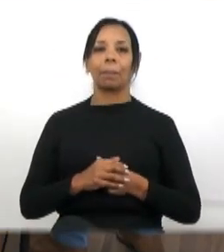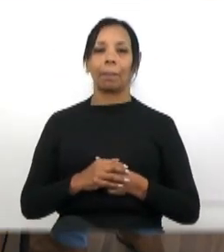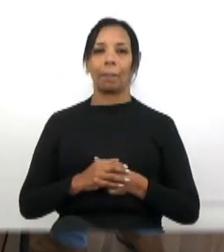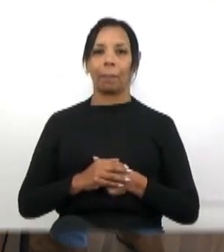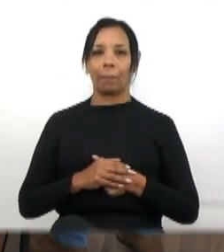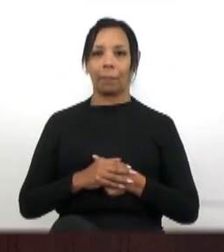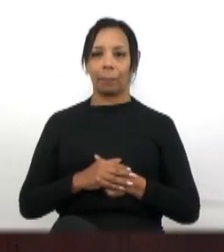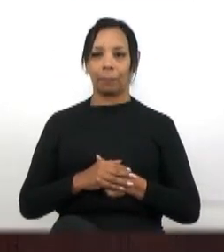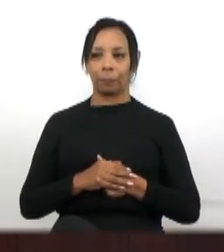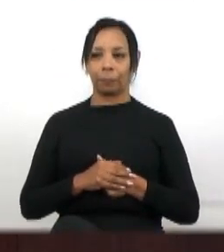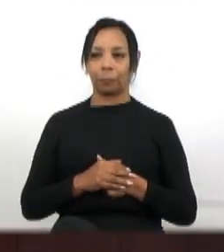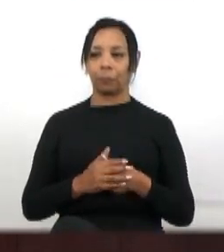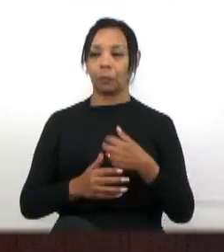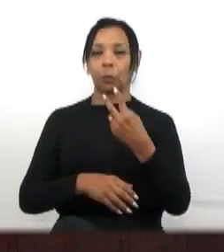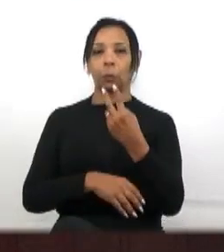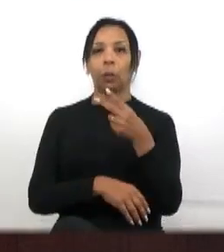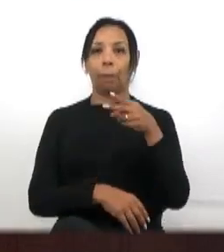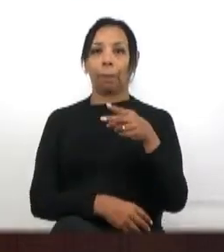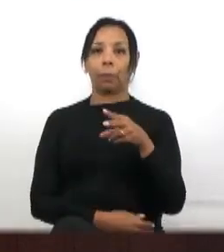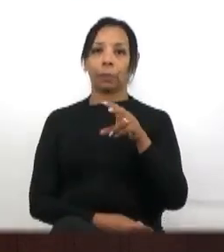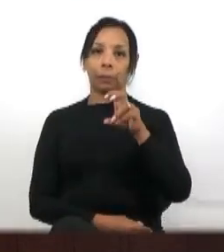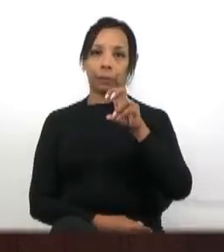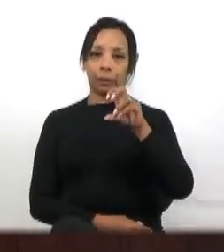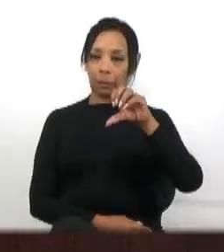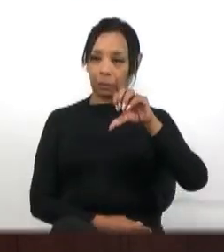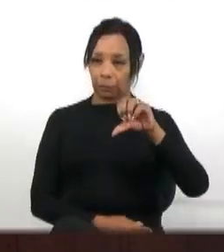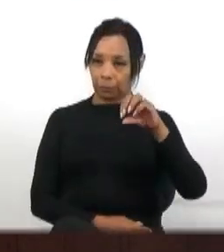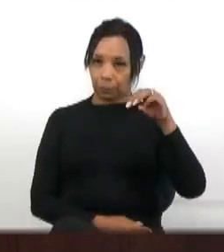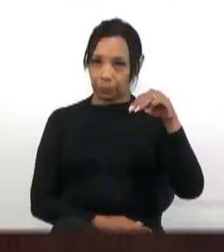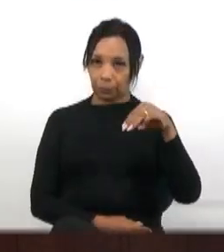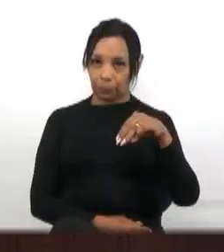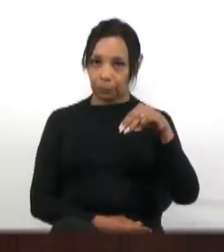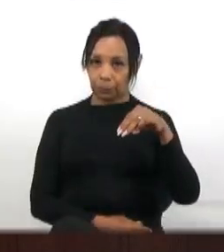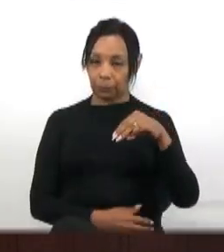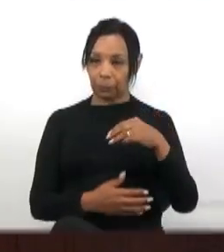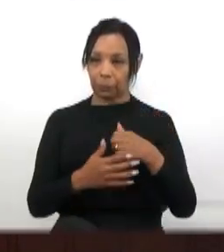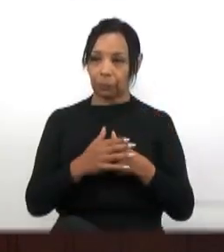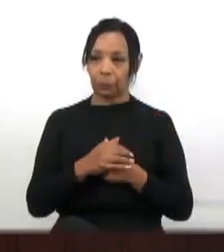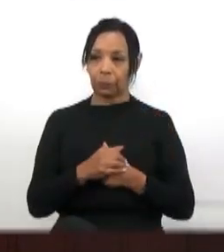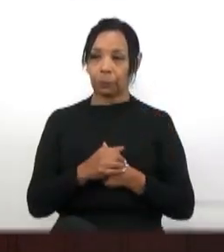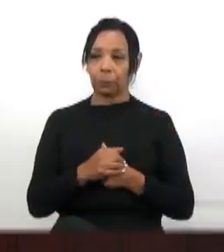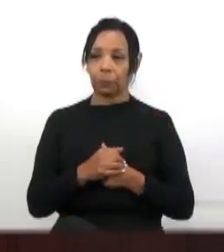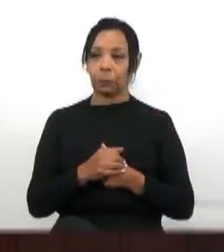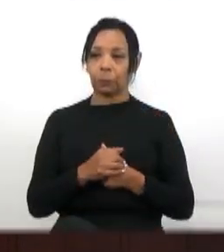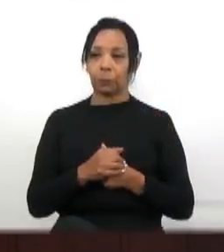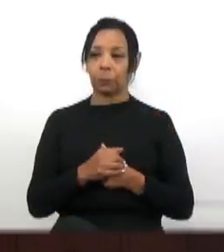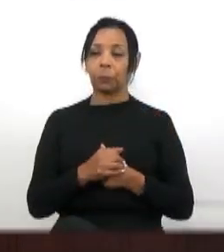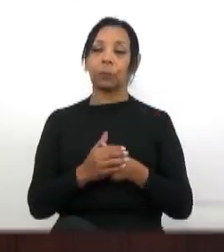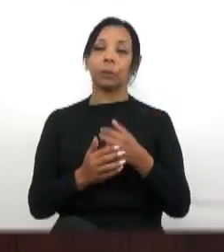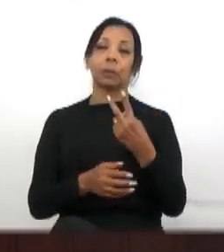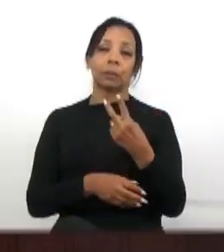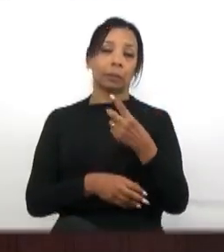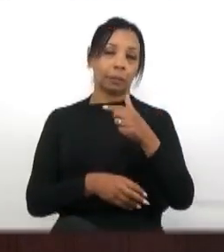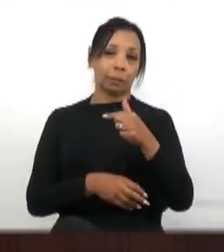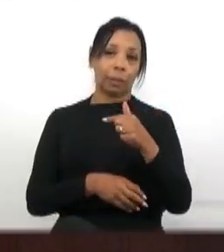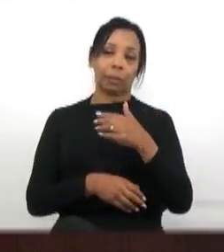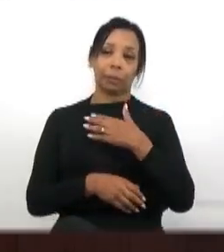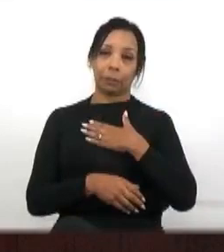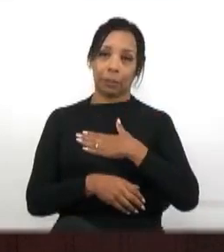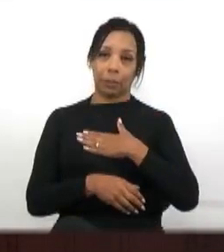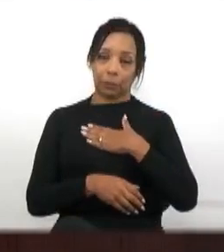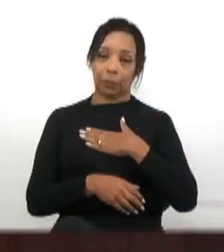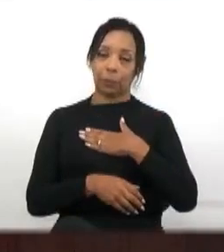As 14 horas e 52 minutos do dia 27 de agosto de 2024 declaro encerrados os trabalhos desta